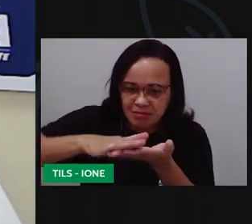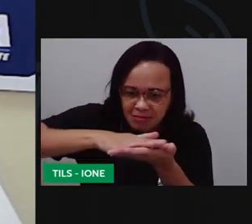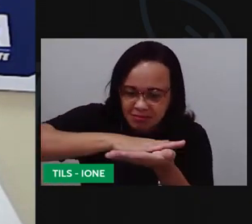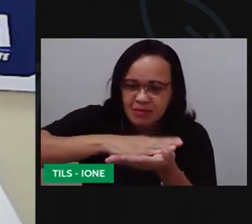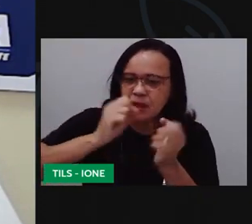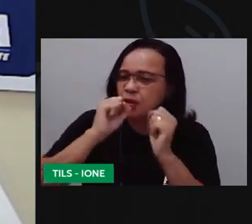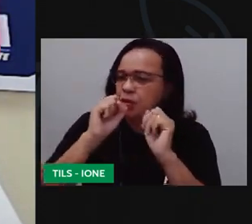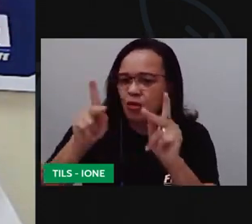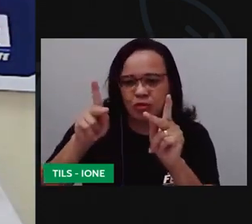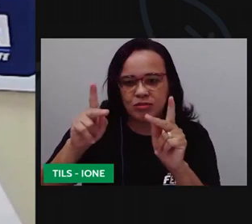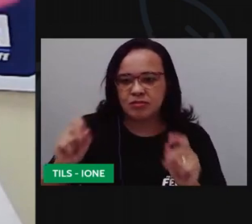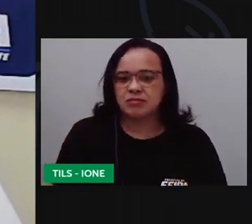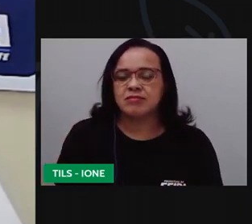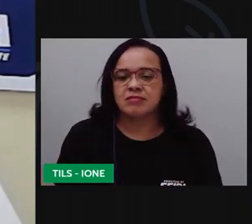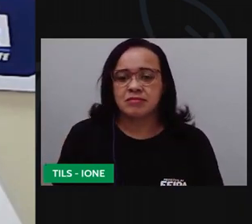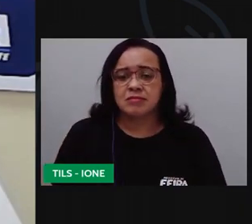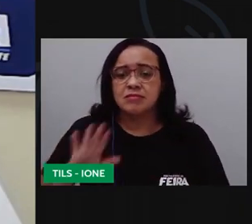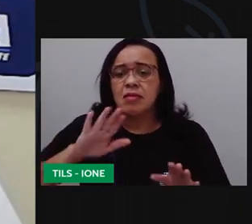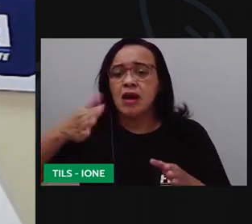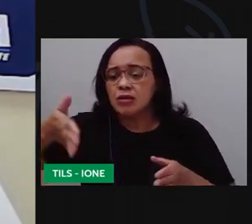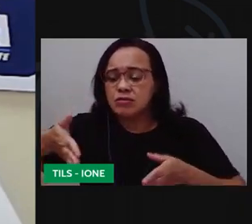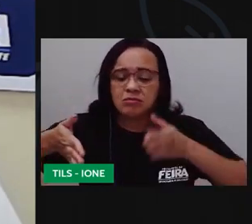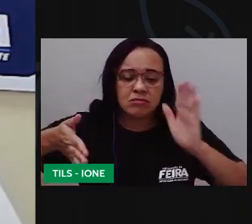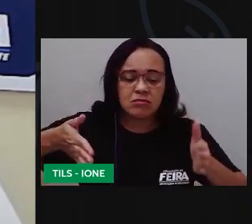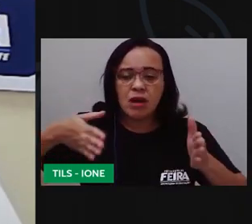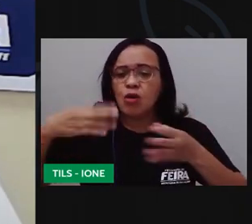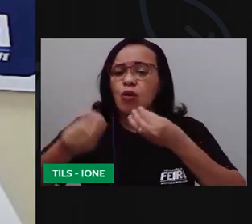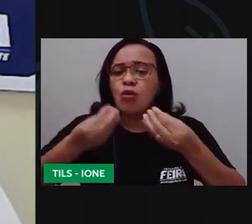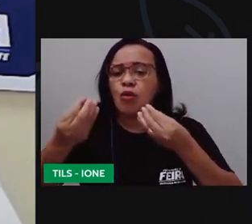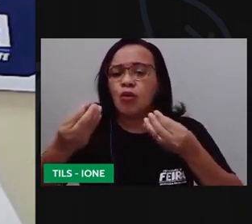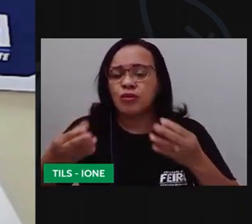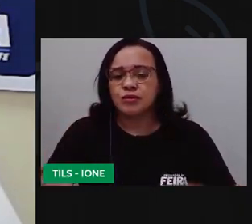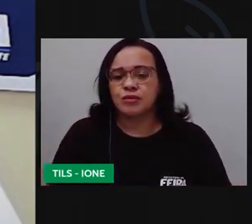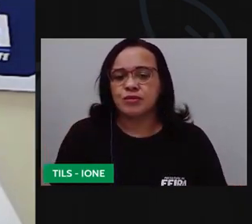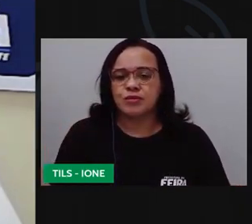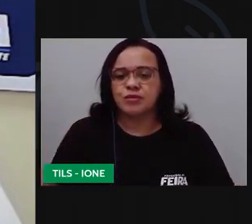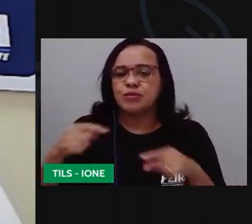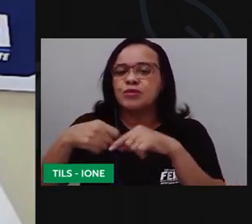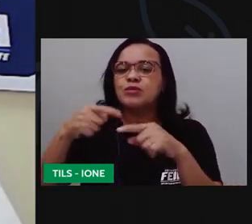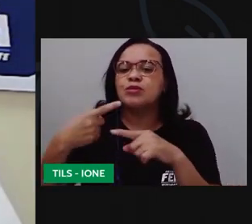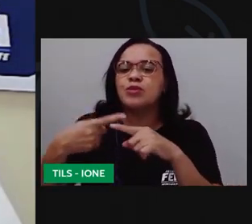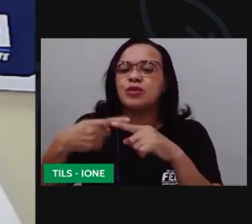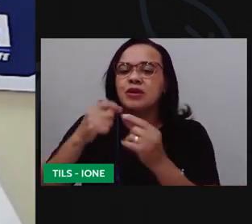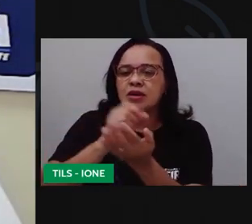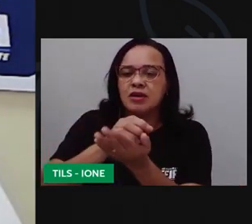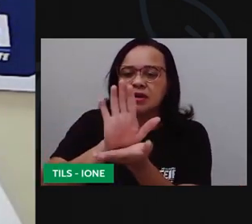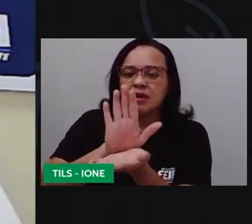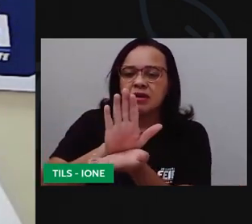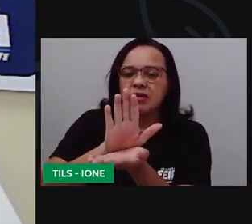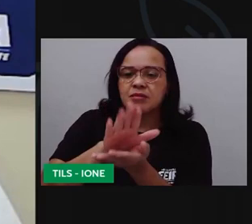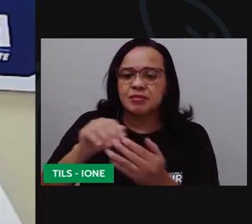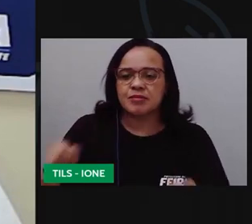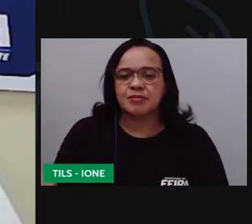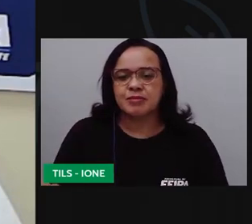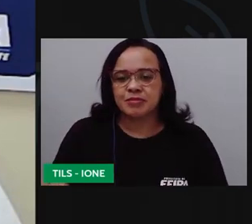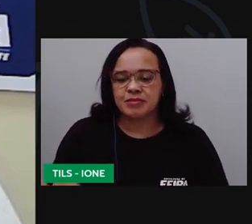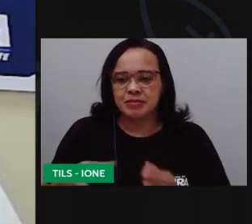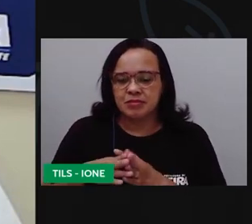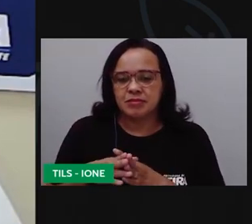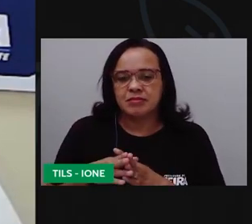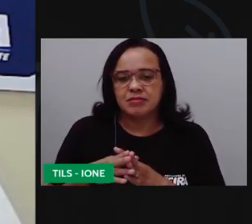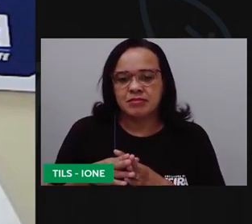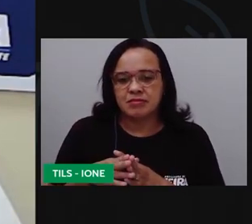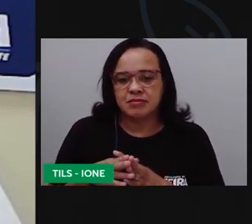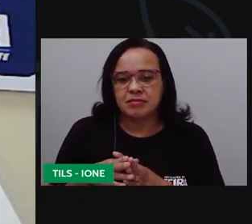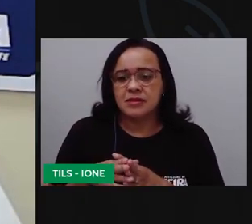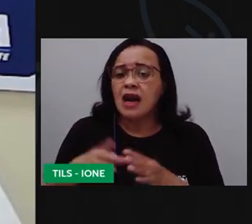coloquei e essas laterais aqui a gente faz como? tá vendo que tá aberta? deixa eu mostrar aqui abertinho aí a prova vai fazer o quê? dobra como se